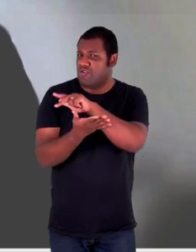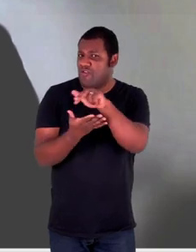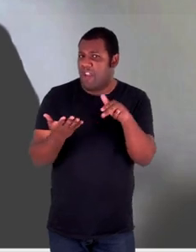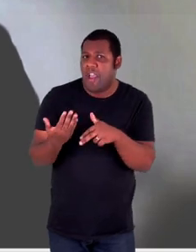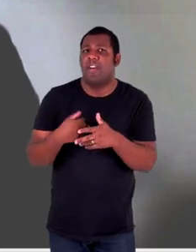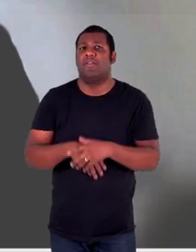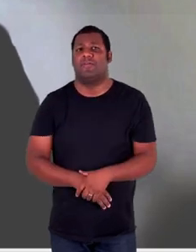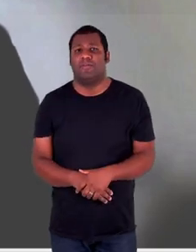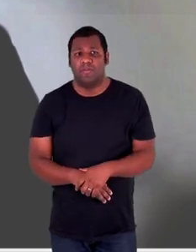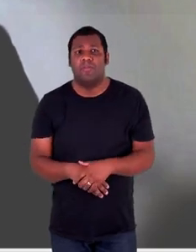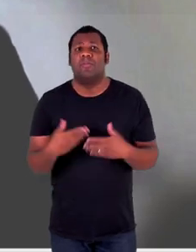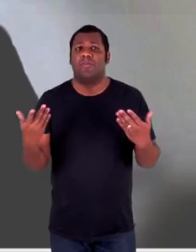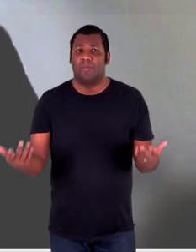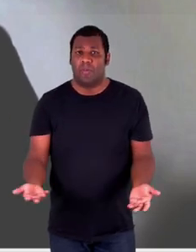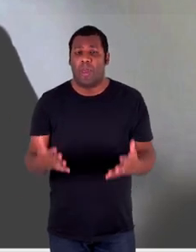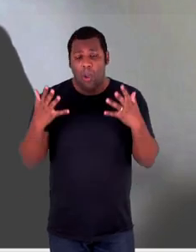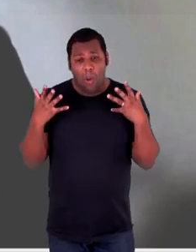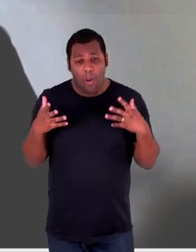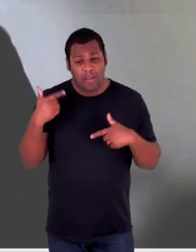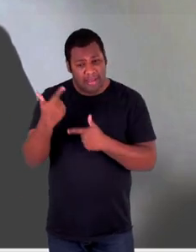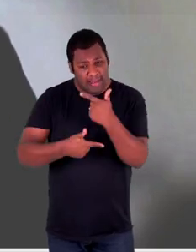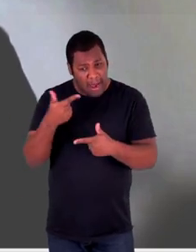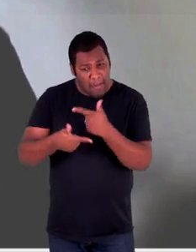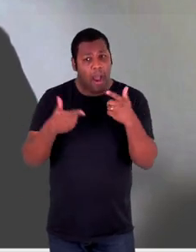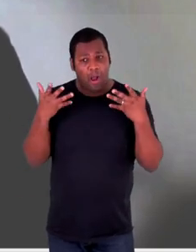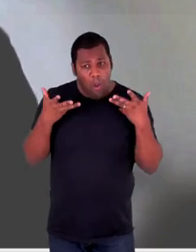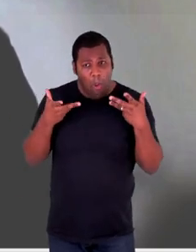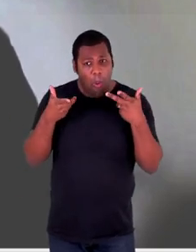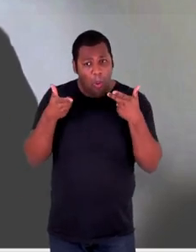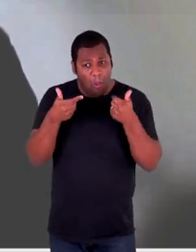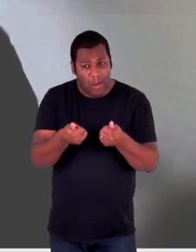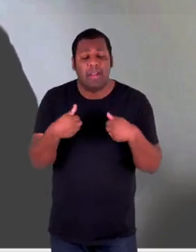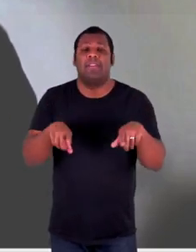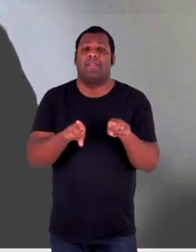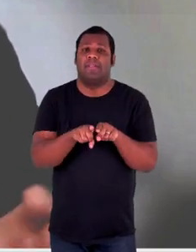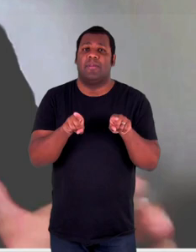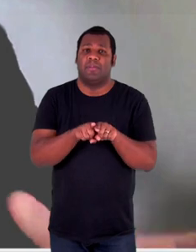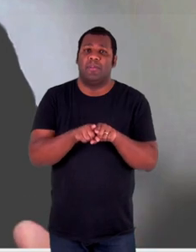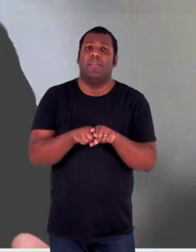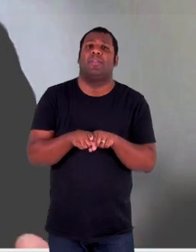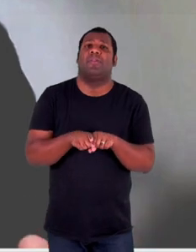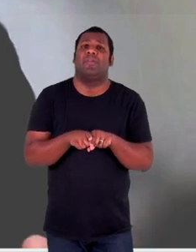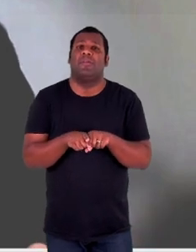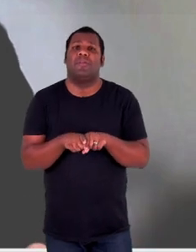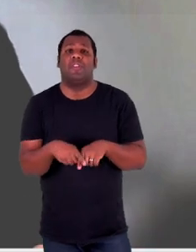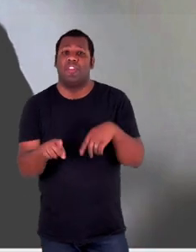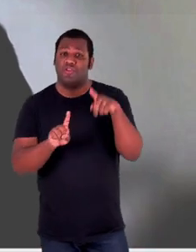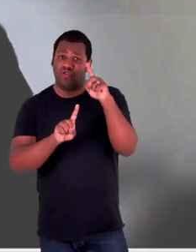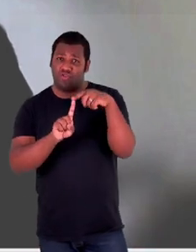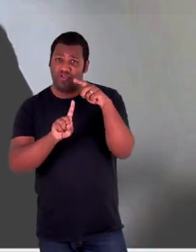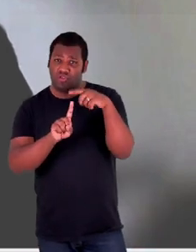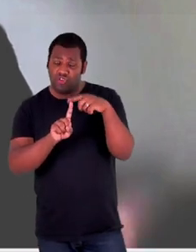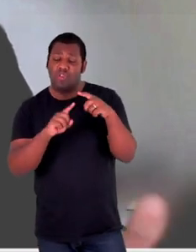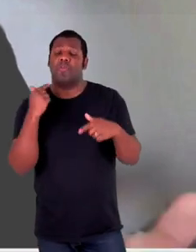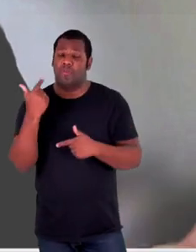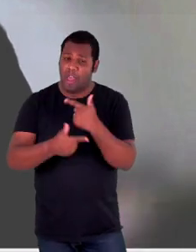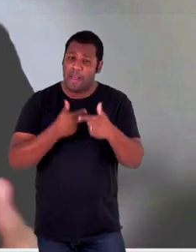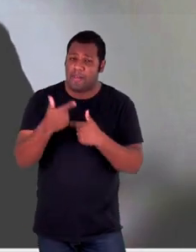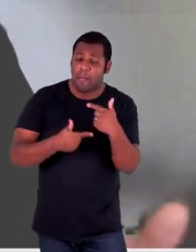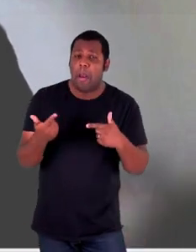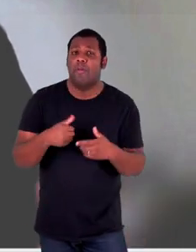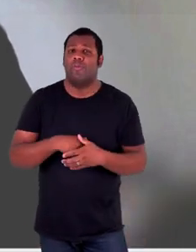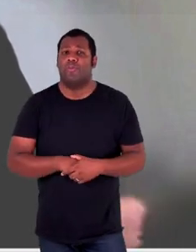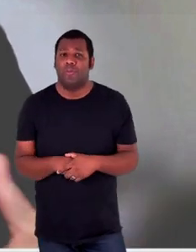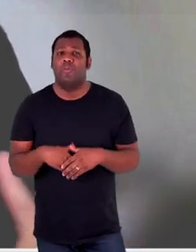seja a qualidade da prestação desses serviços ou o que seja exatamente a gama de serviços a serem ali apresentados